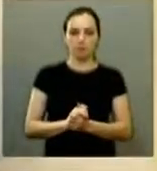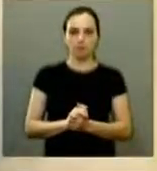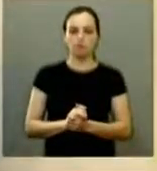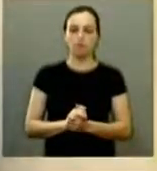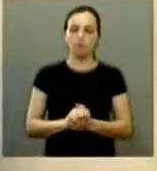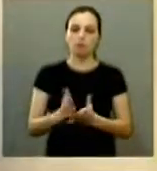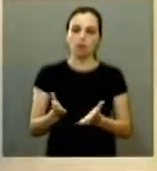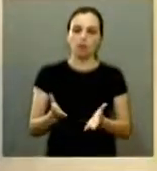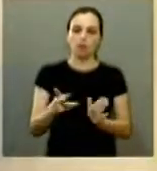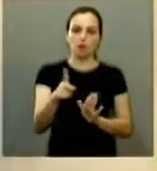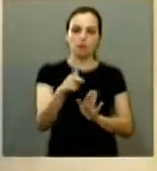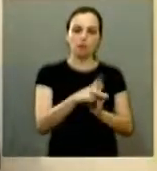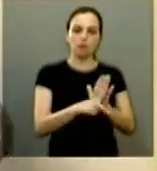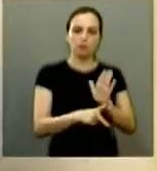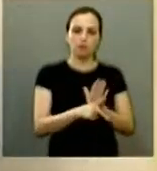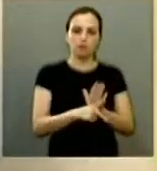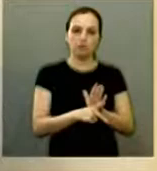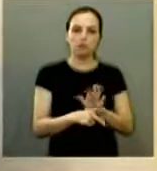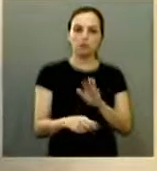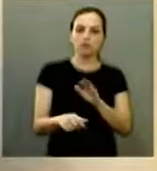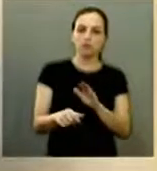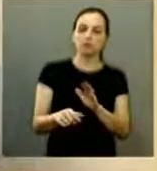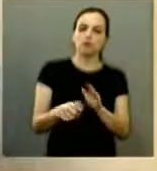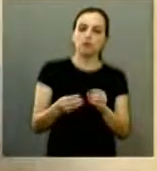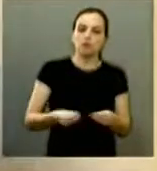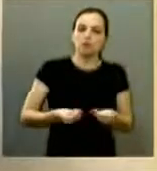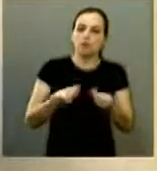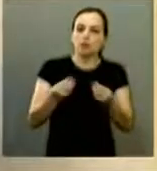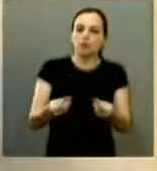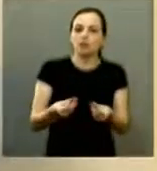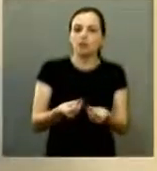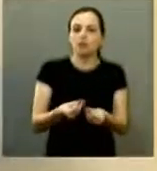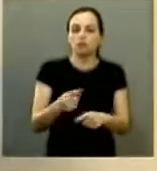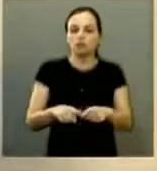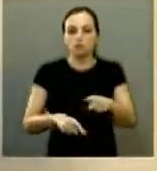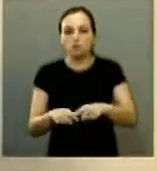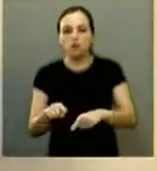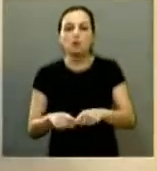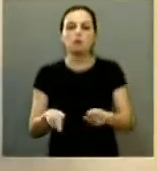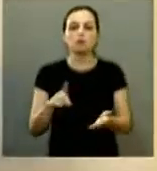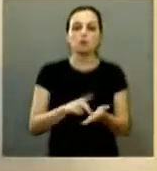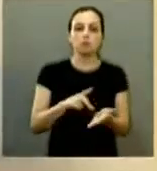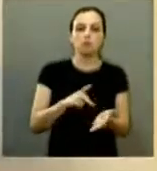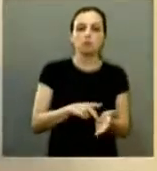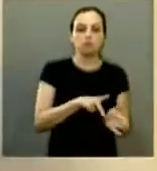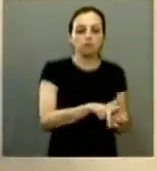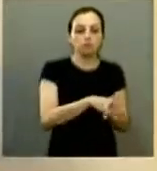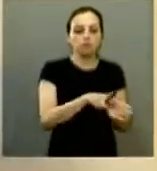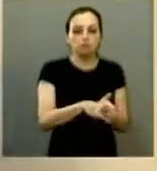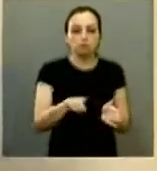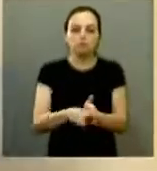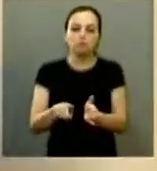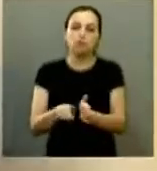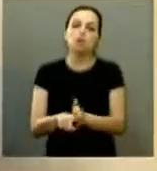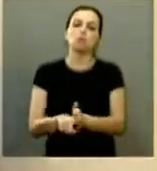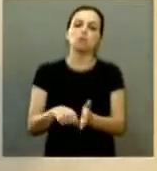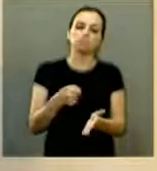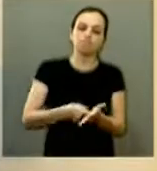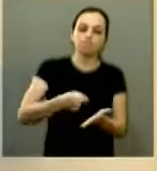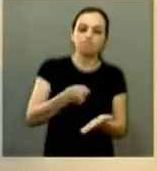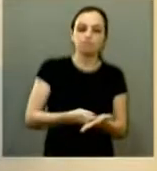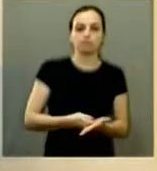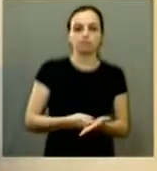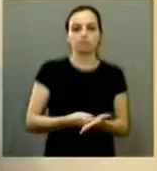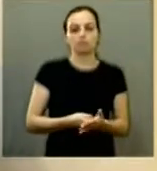é um projeto nós só estamos dando munição mecanismo para realmente os fiscais atuar firmemente né